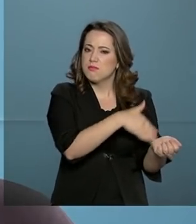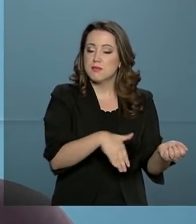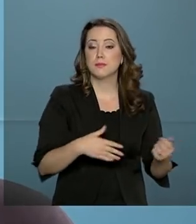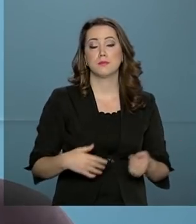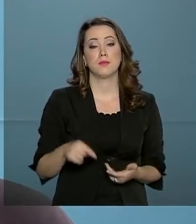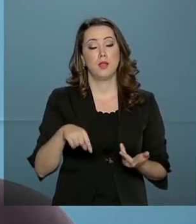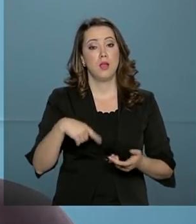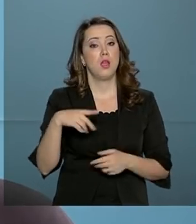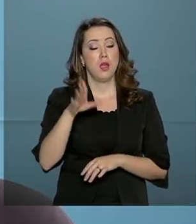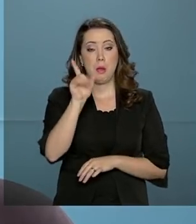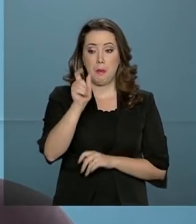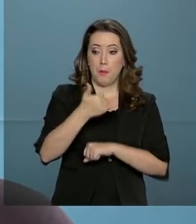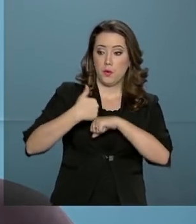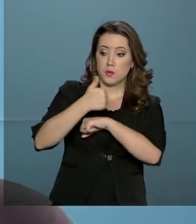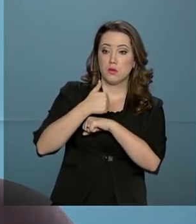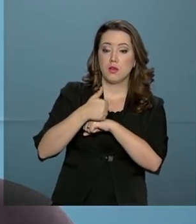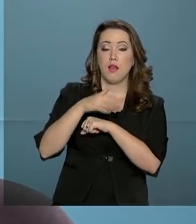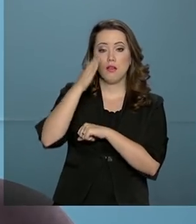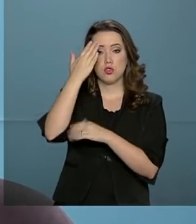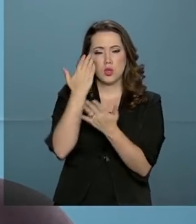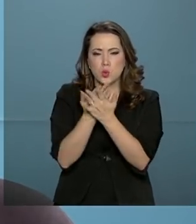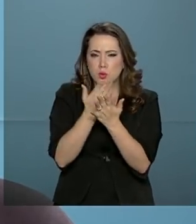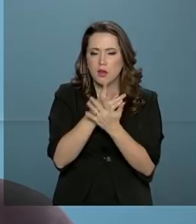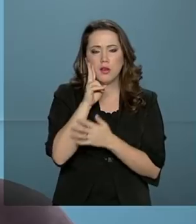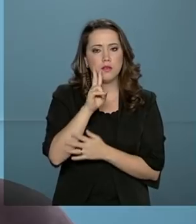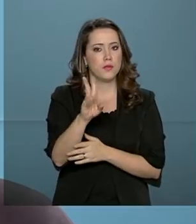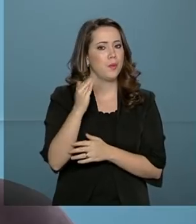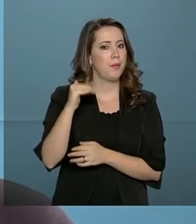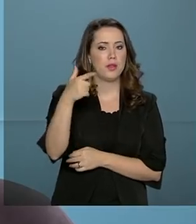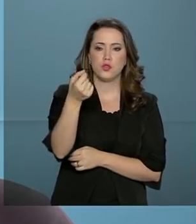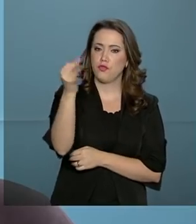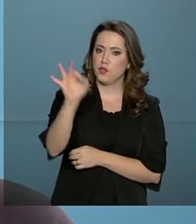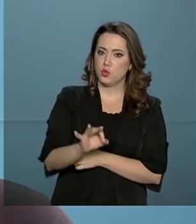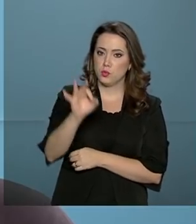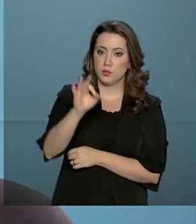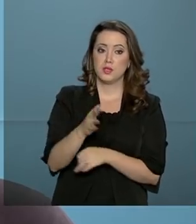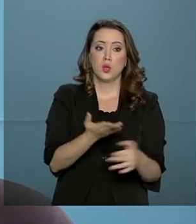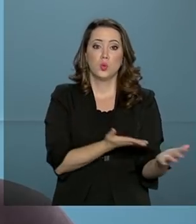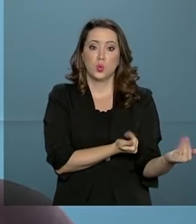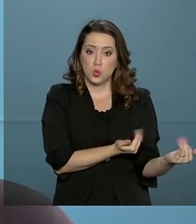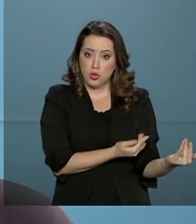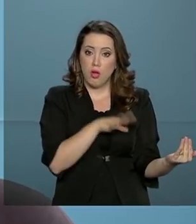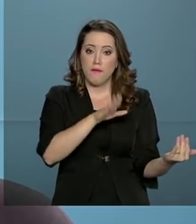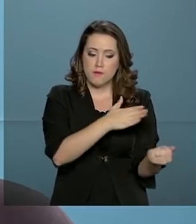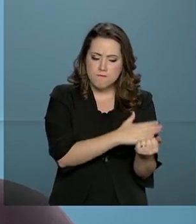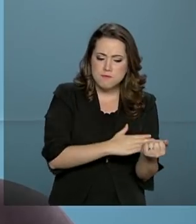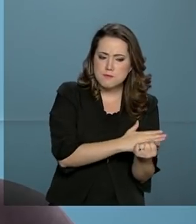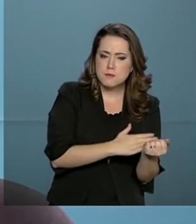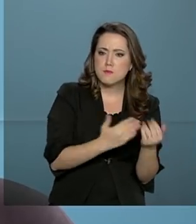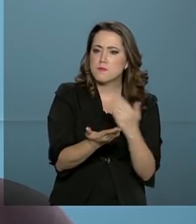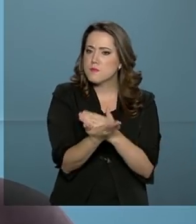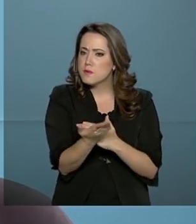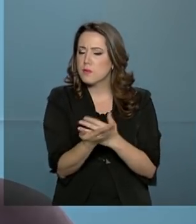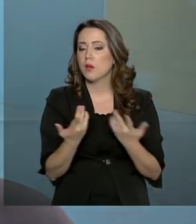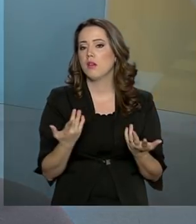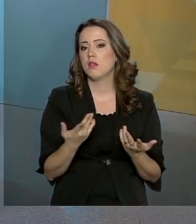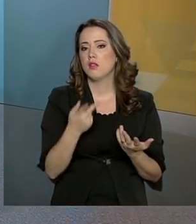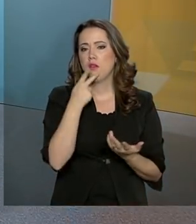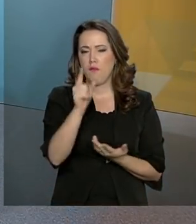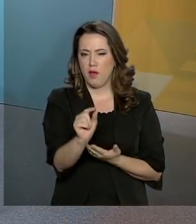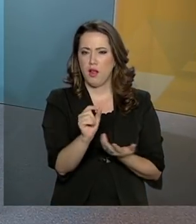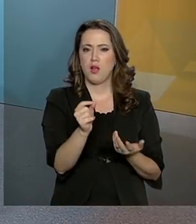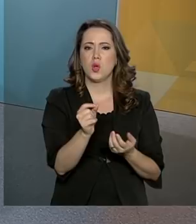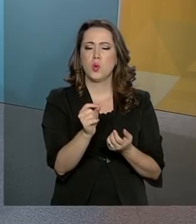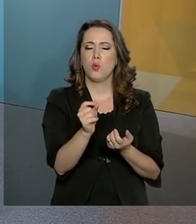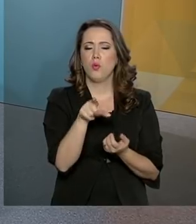dos jovens e adolescentes estão se automutilando. Eu vou dizer para você 20%. Um país com